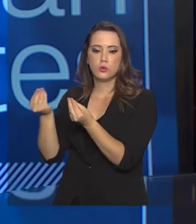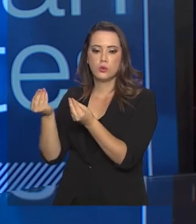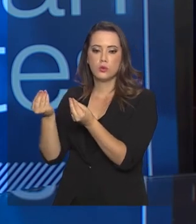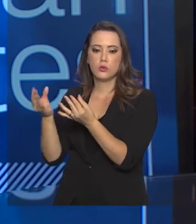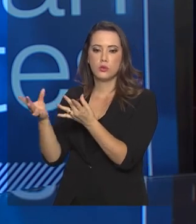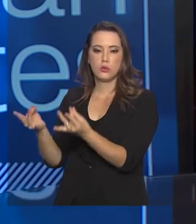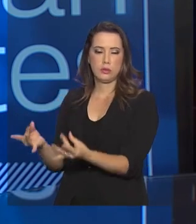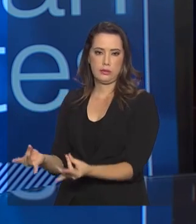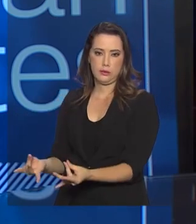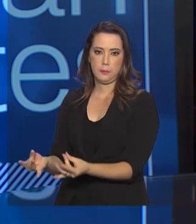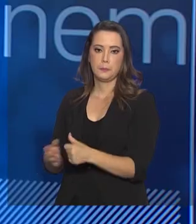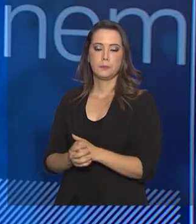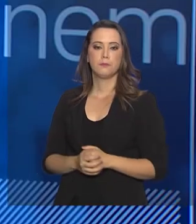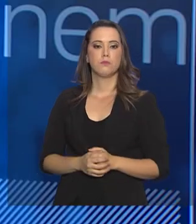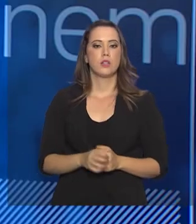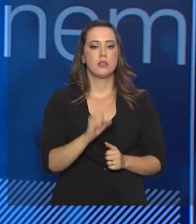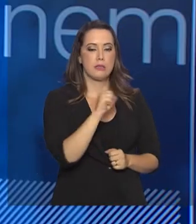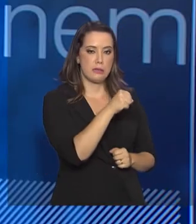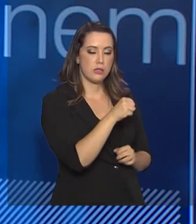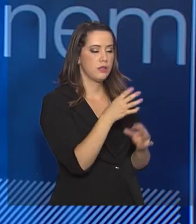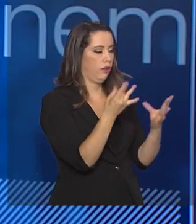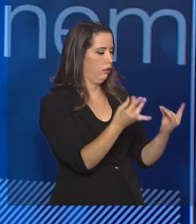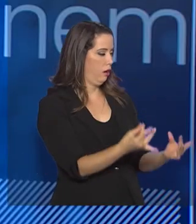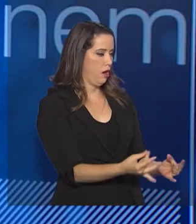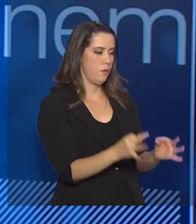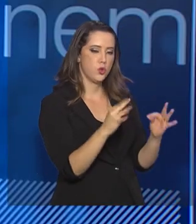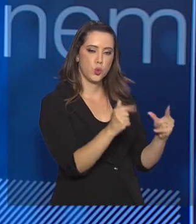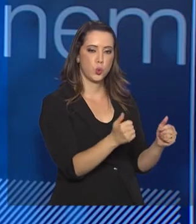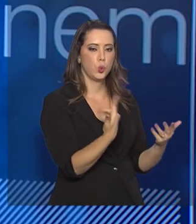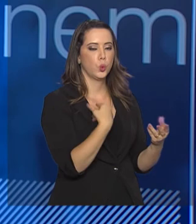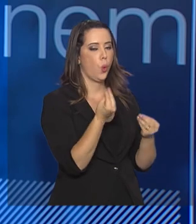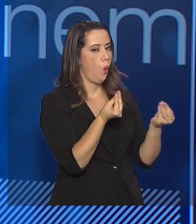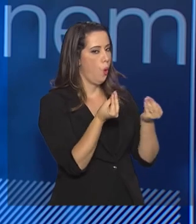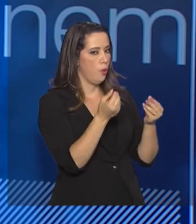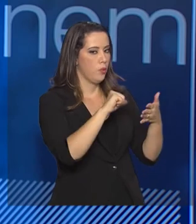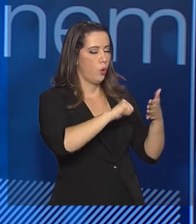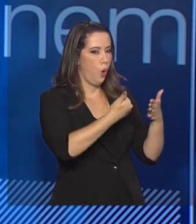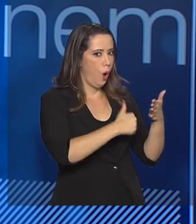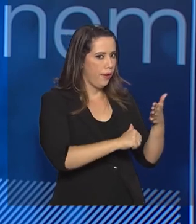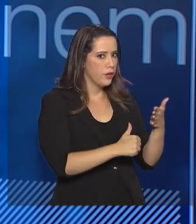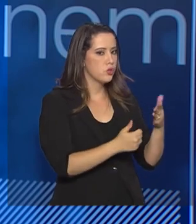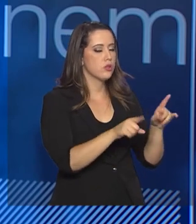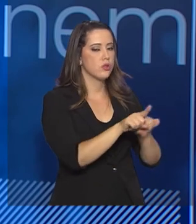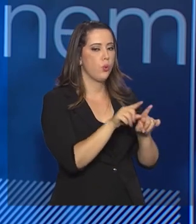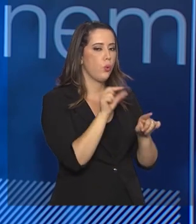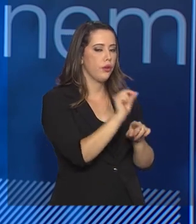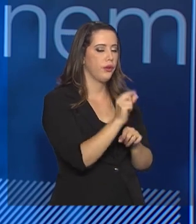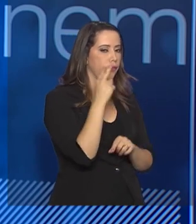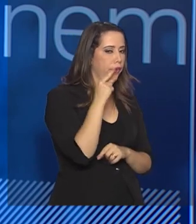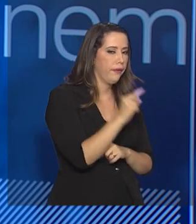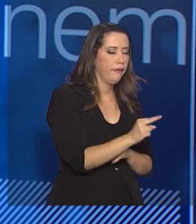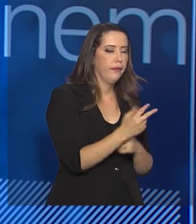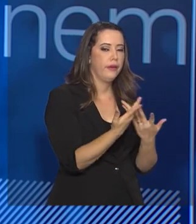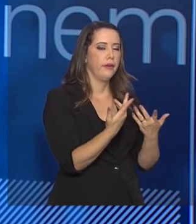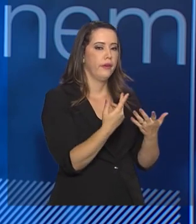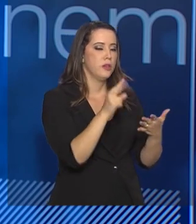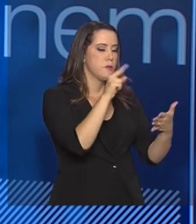utilizar. Isso, todos os critérios, como é que é feita a correção, o que é levado em consideração, o que a gente